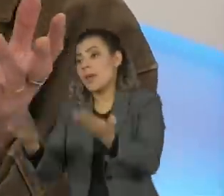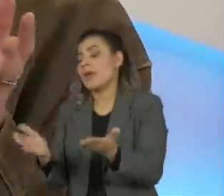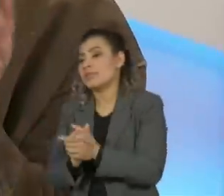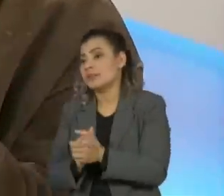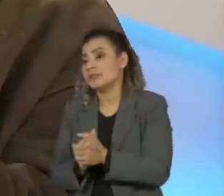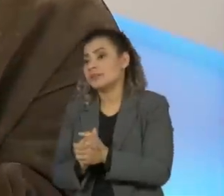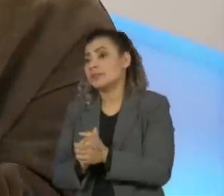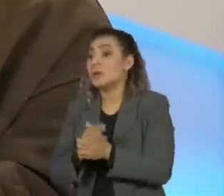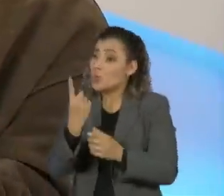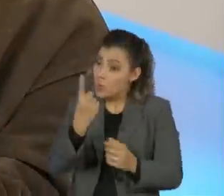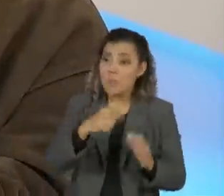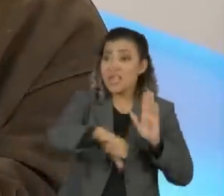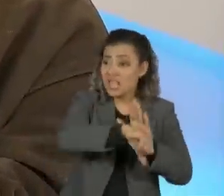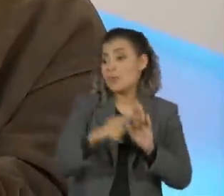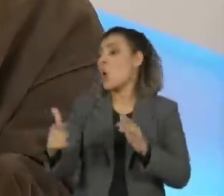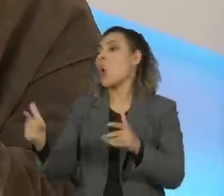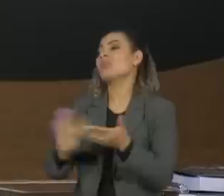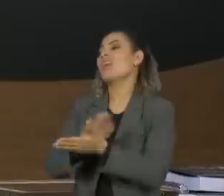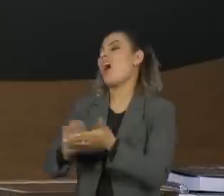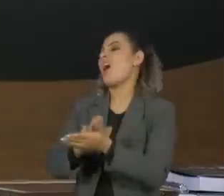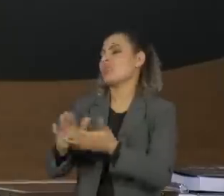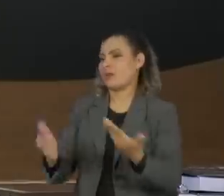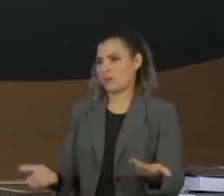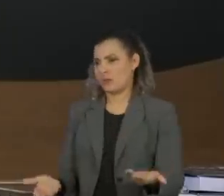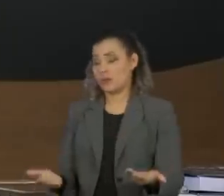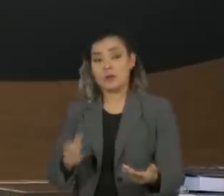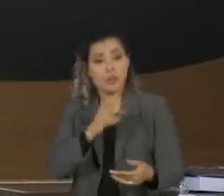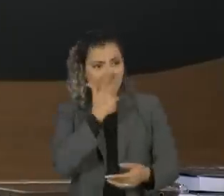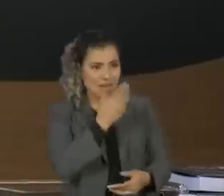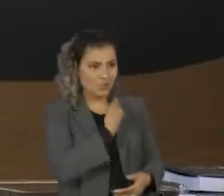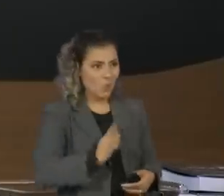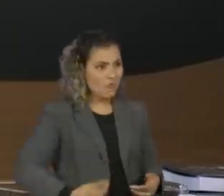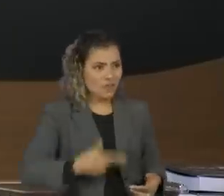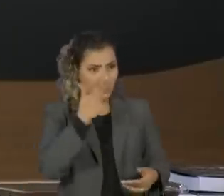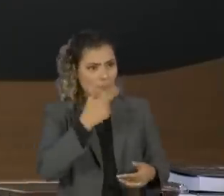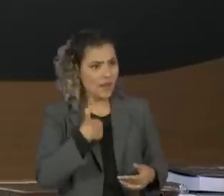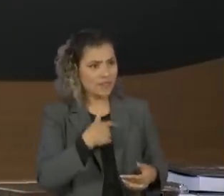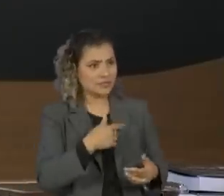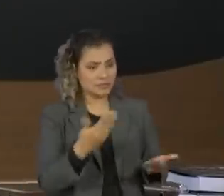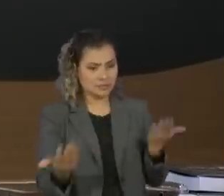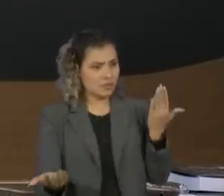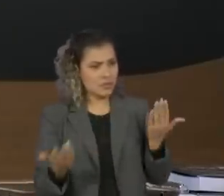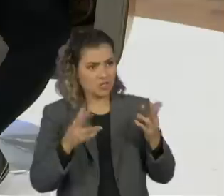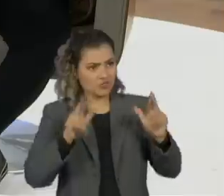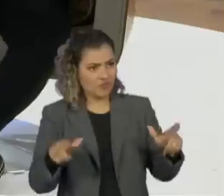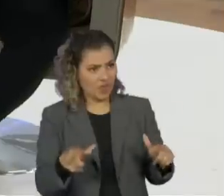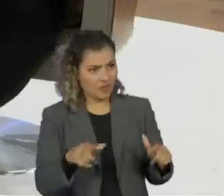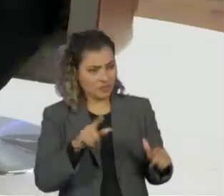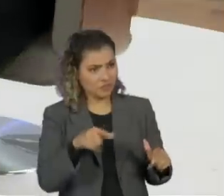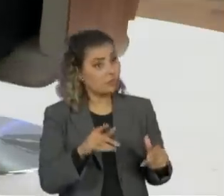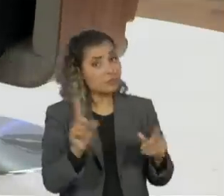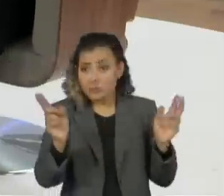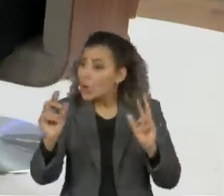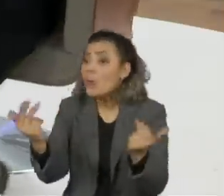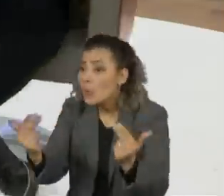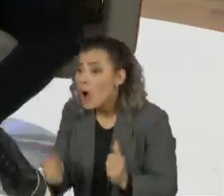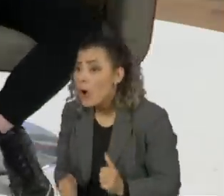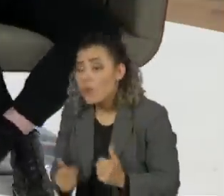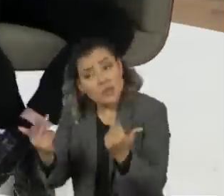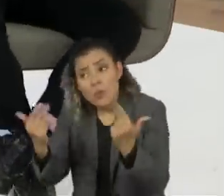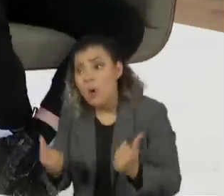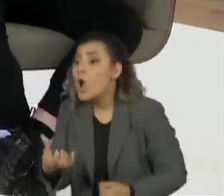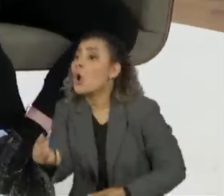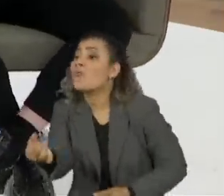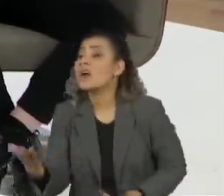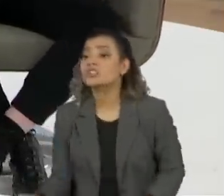como um crime. É isso que eu quis dizer. Mas quando esses crimes são cometidos pelo Estado, você não acha que tem peso diferente? Não, não. Eu acho que é uma covardia